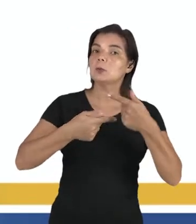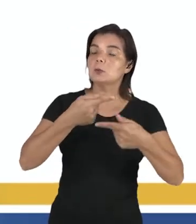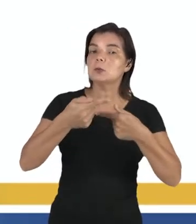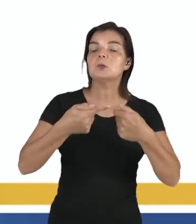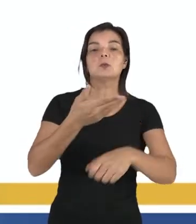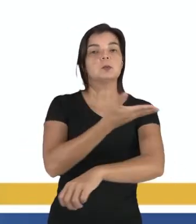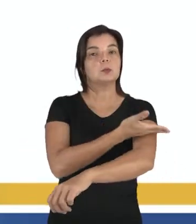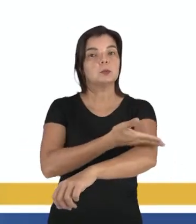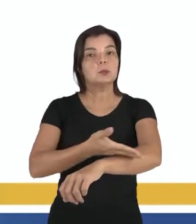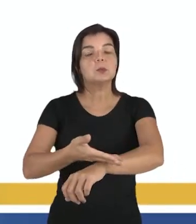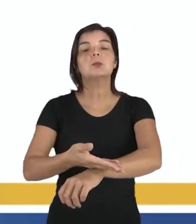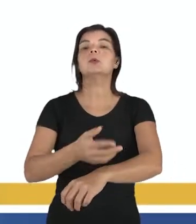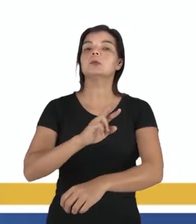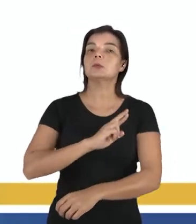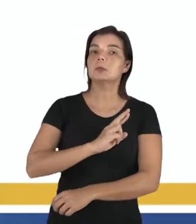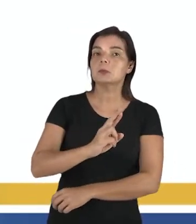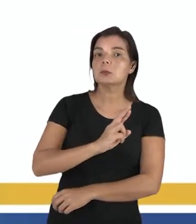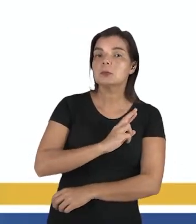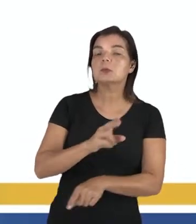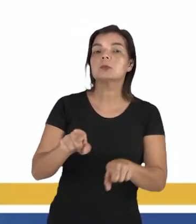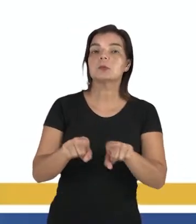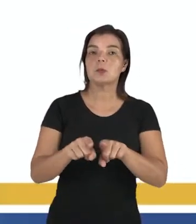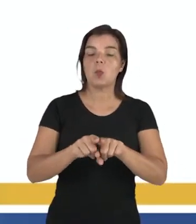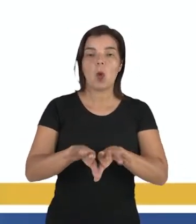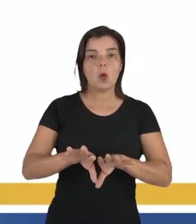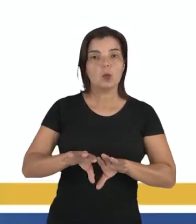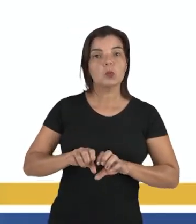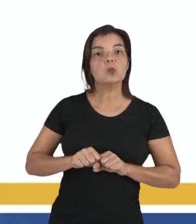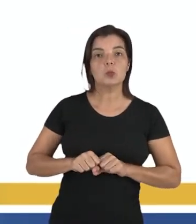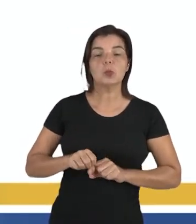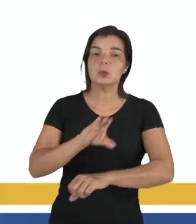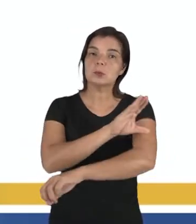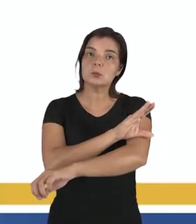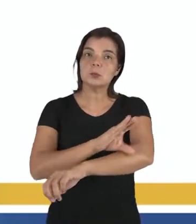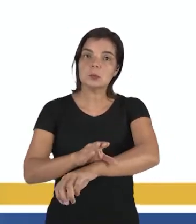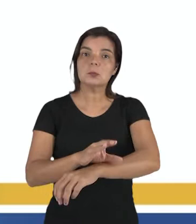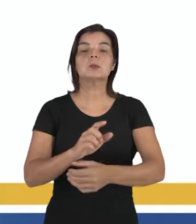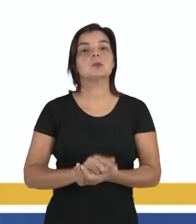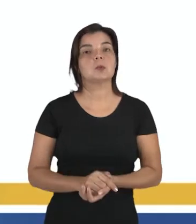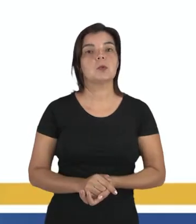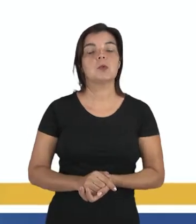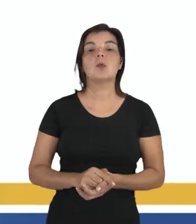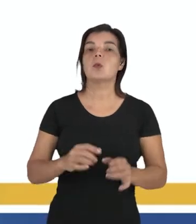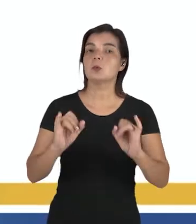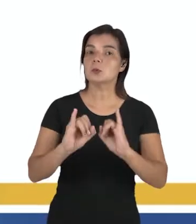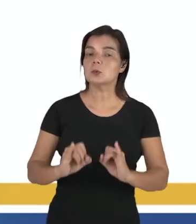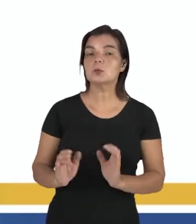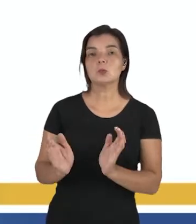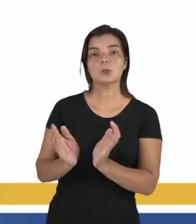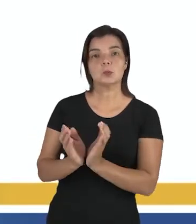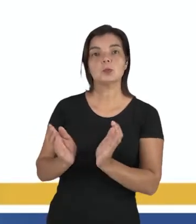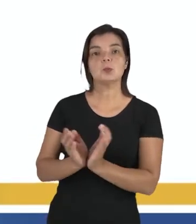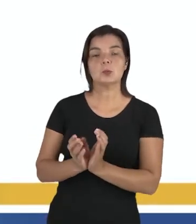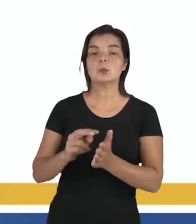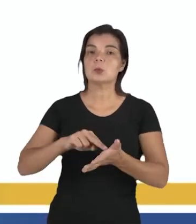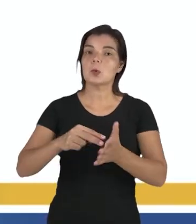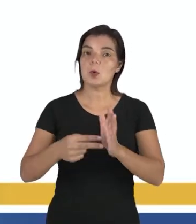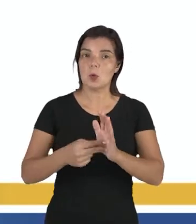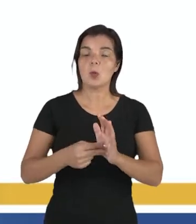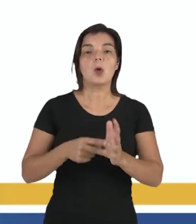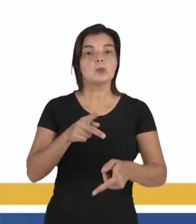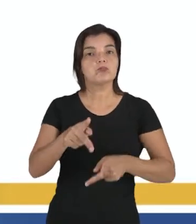familiar, a tradição religiosa, aquilo que nós absorvemos na cultura. Então, ídolos da tribo. A tribo no sentido da